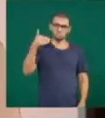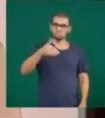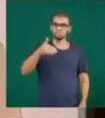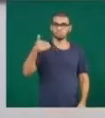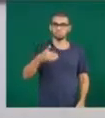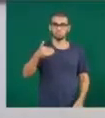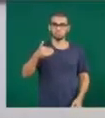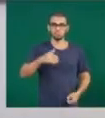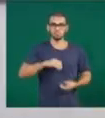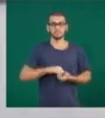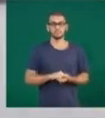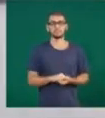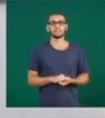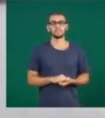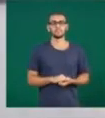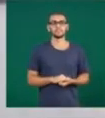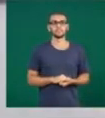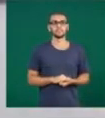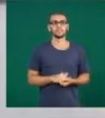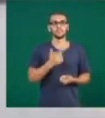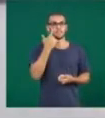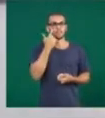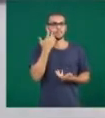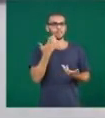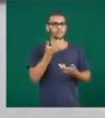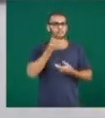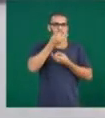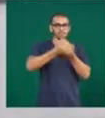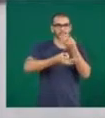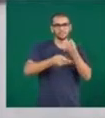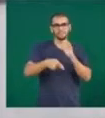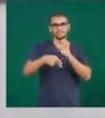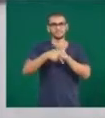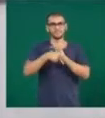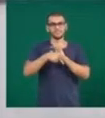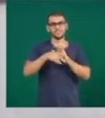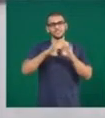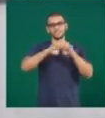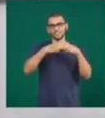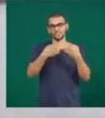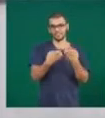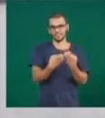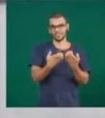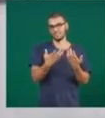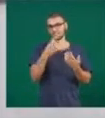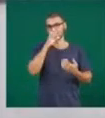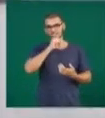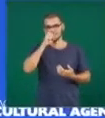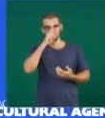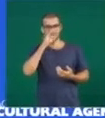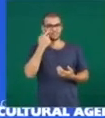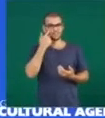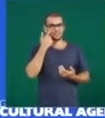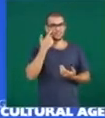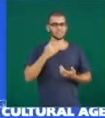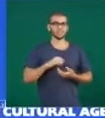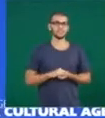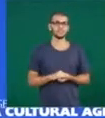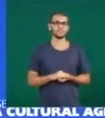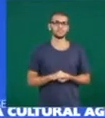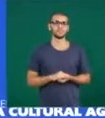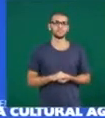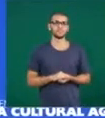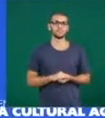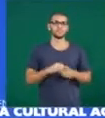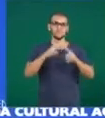gratuito. Confira agora mais dicas para curtir o fim de semana no quadro Agenda Cultural. O Museu